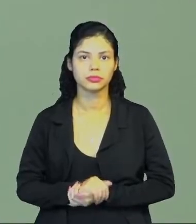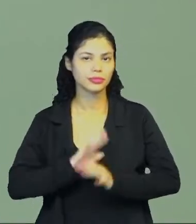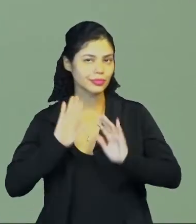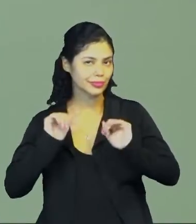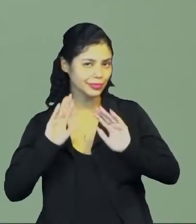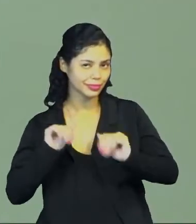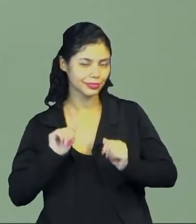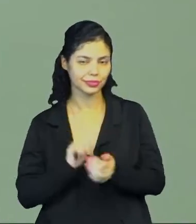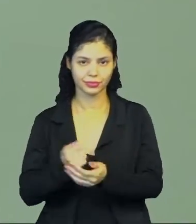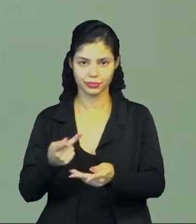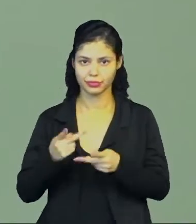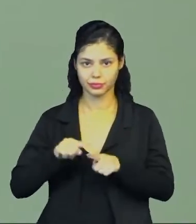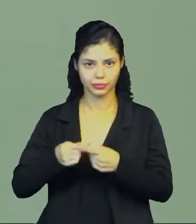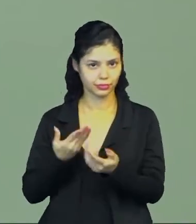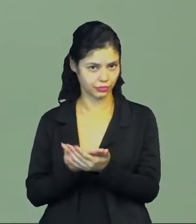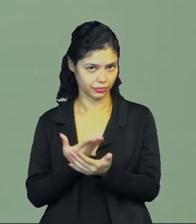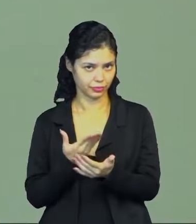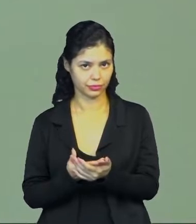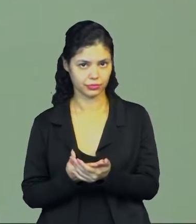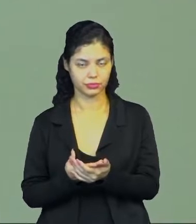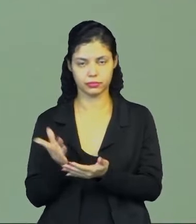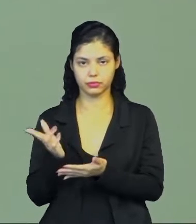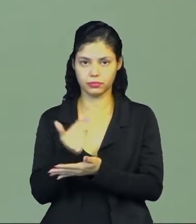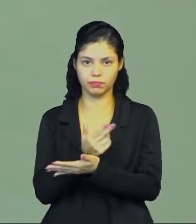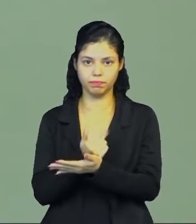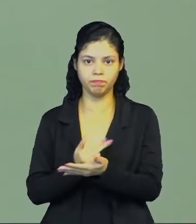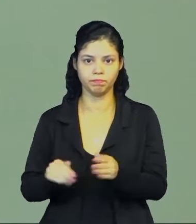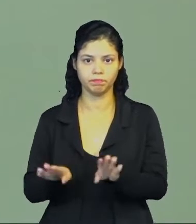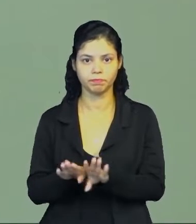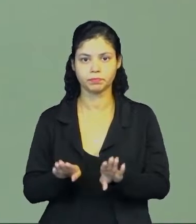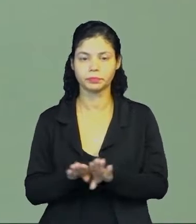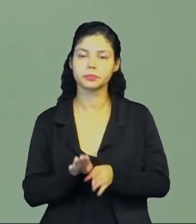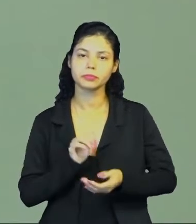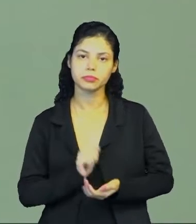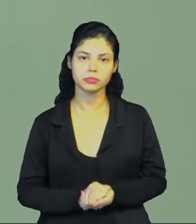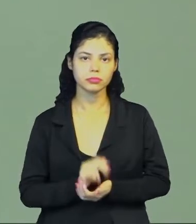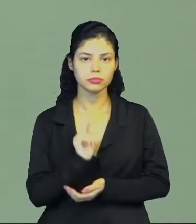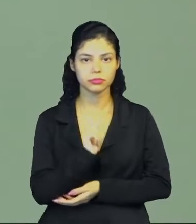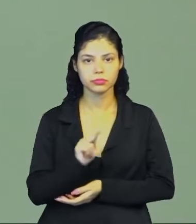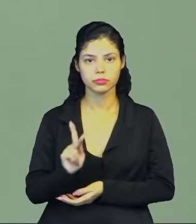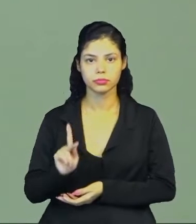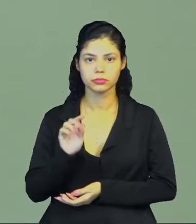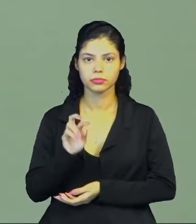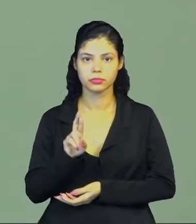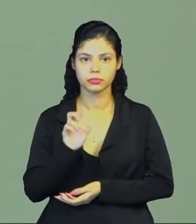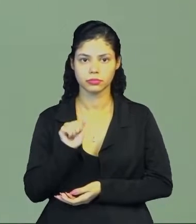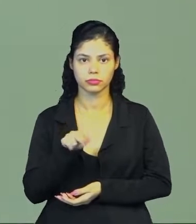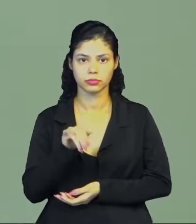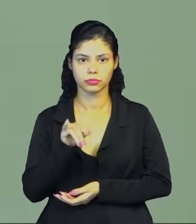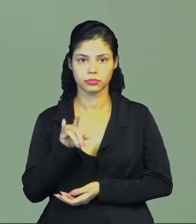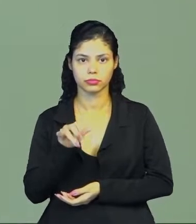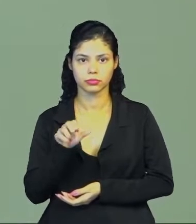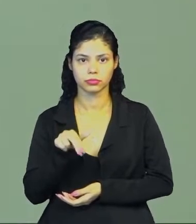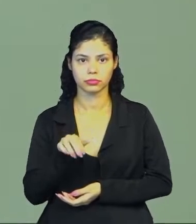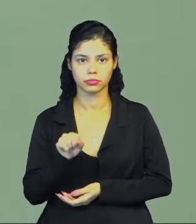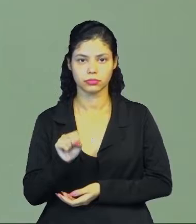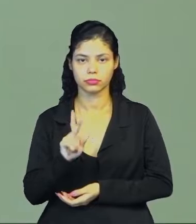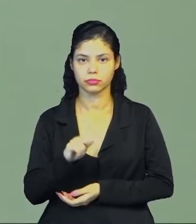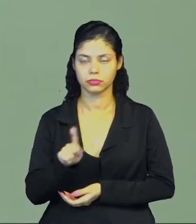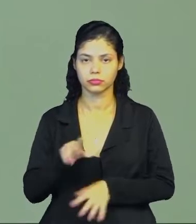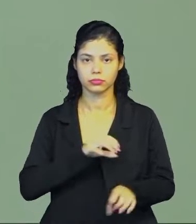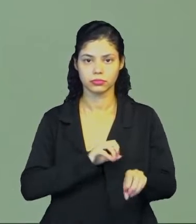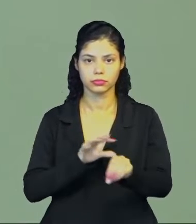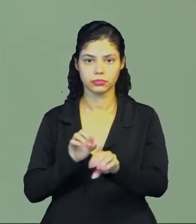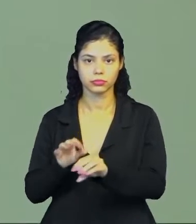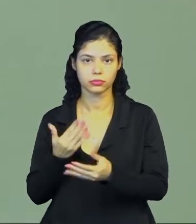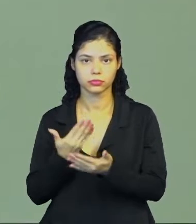Olá, seja bem-vindo a mais uma aula de arte. Eu sou Nailson Mesquita, professor da rede estadual de ensino. E na